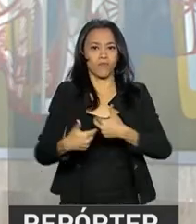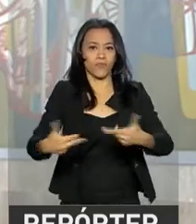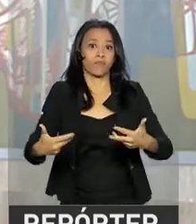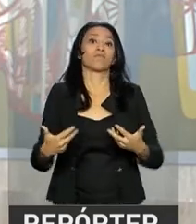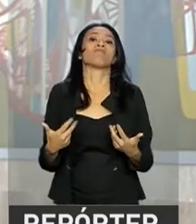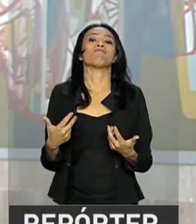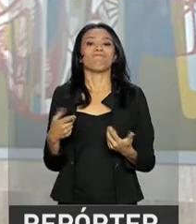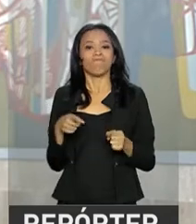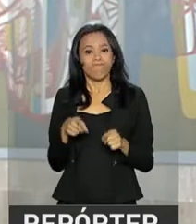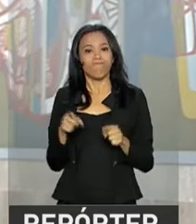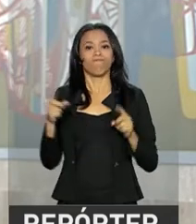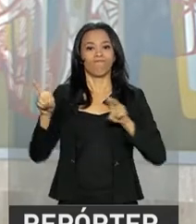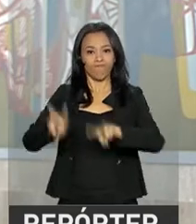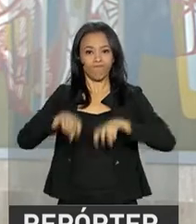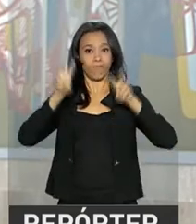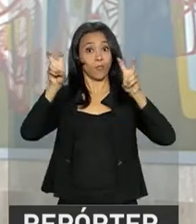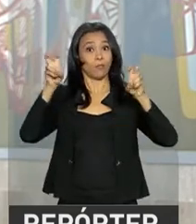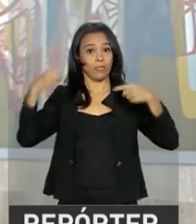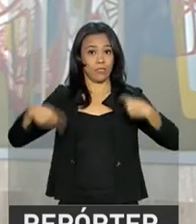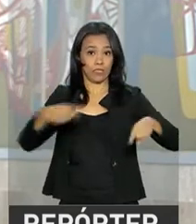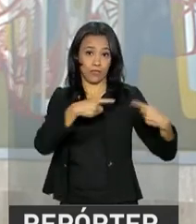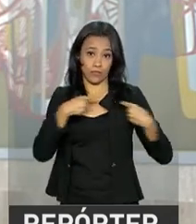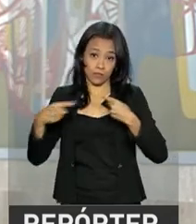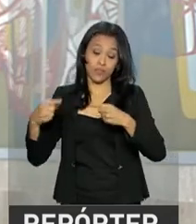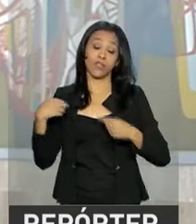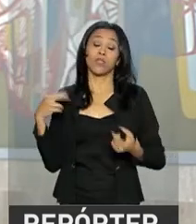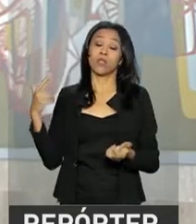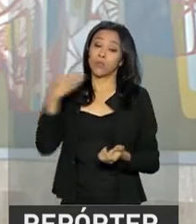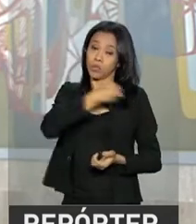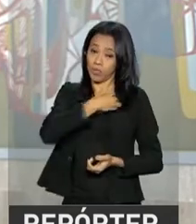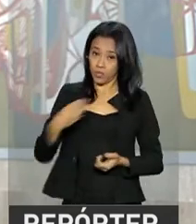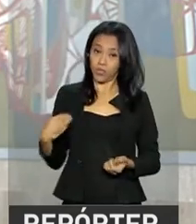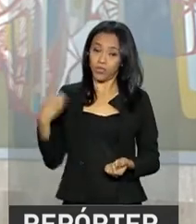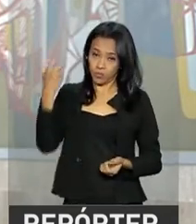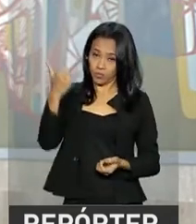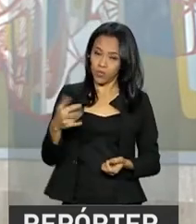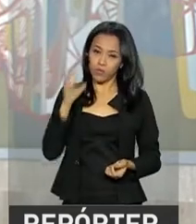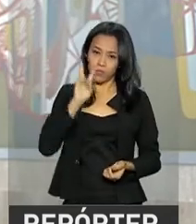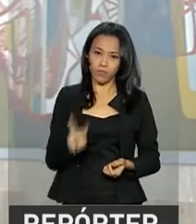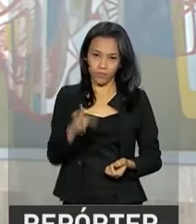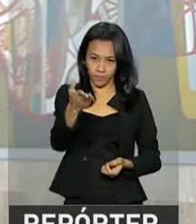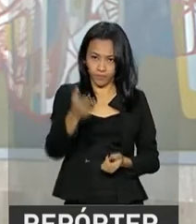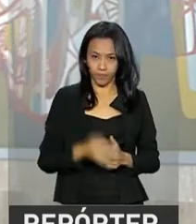ministro brasileiro, Leandro Cruz, falou sobre o assunto. Vamos assistir.